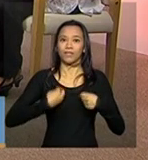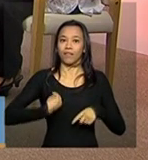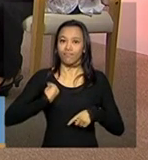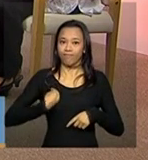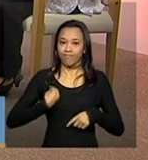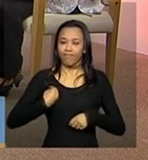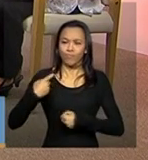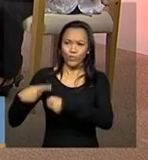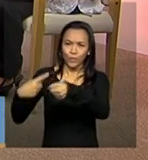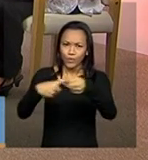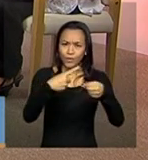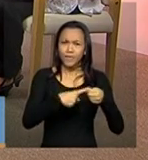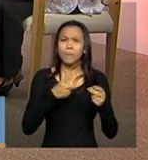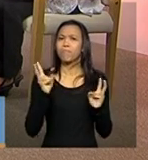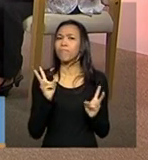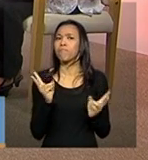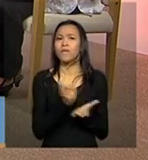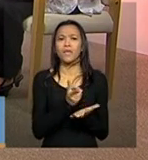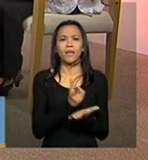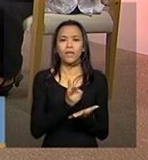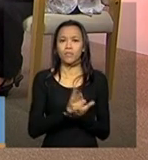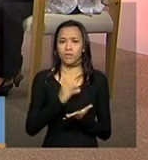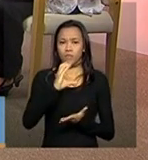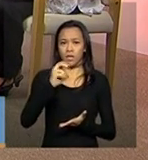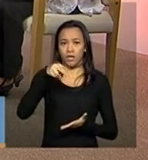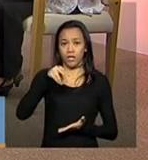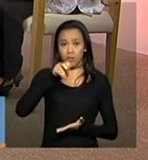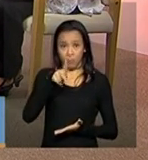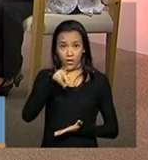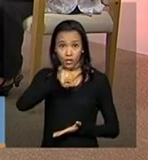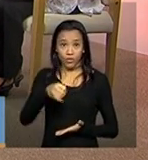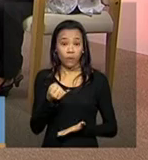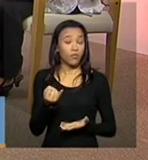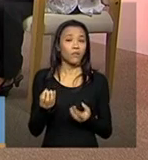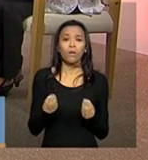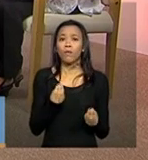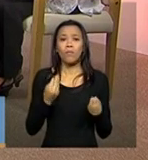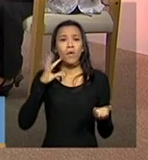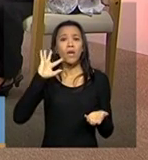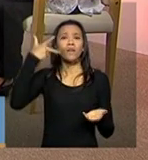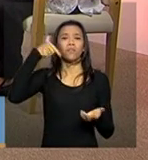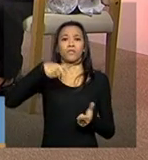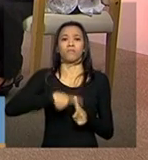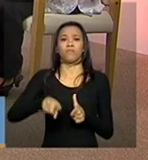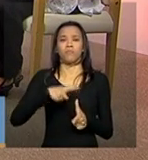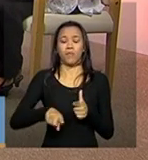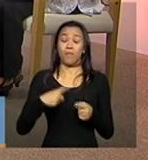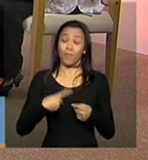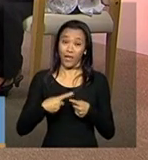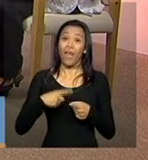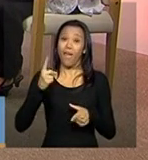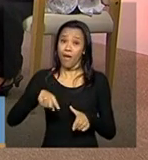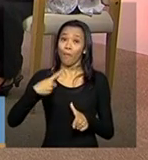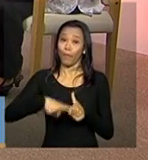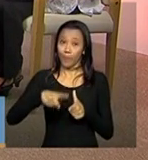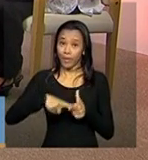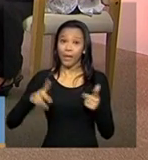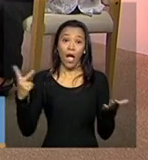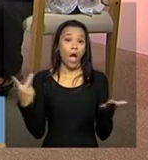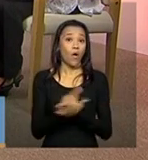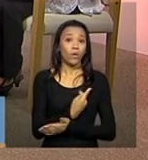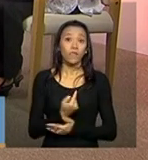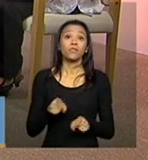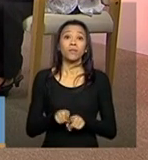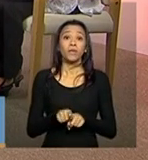possui o mesmo CNPJ em todos. Como resolver isso? Ela afirma que é um problema presente em outros municípios que